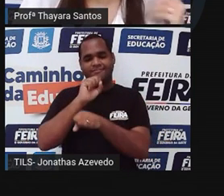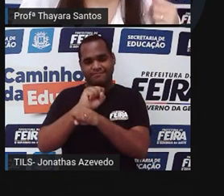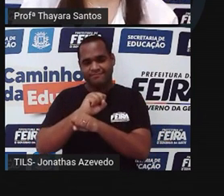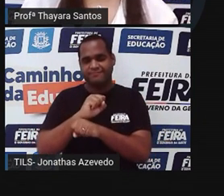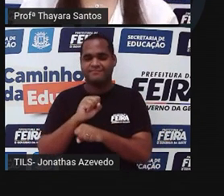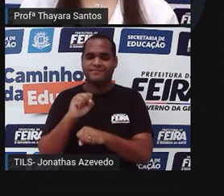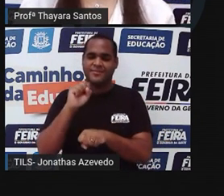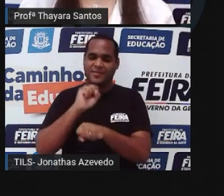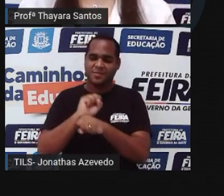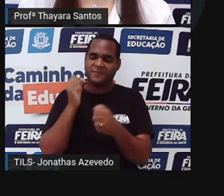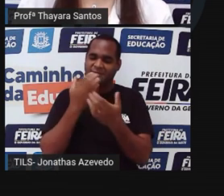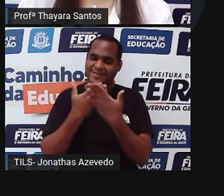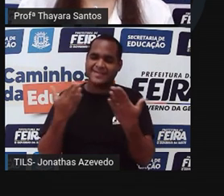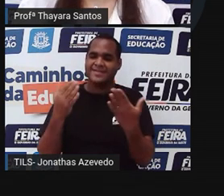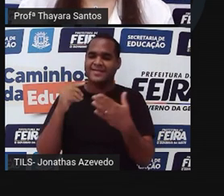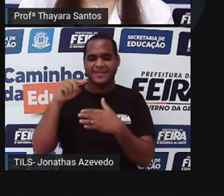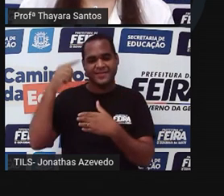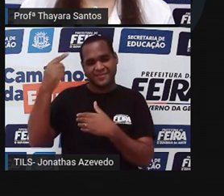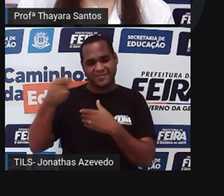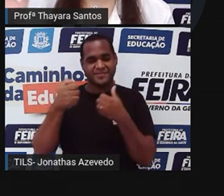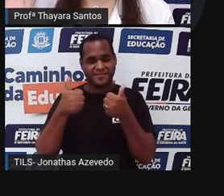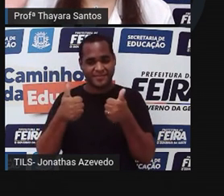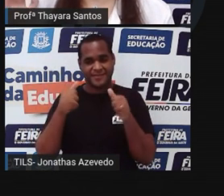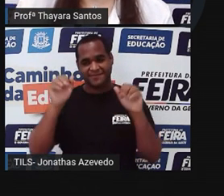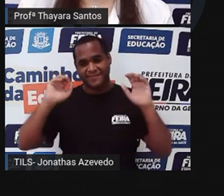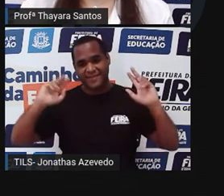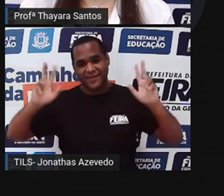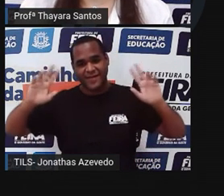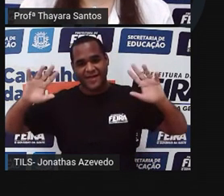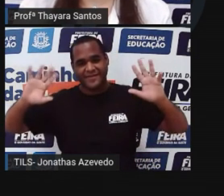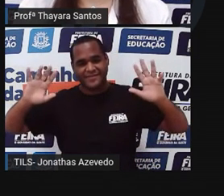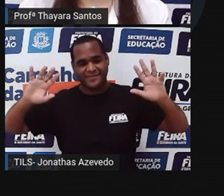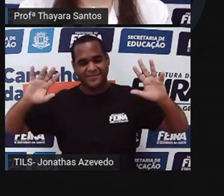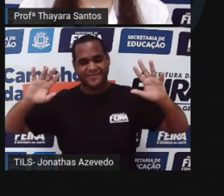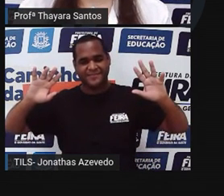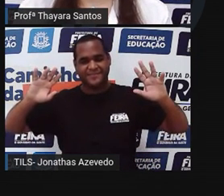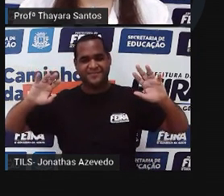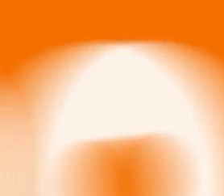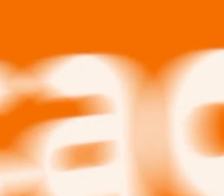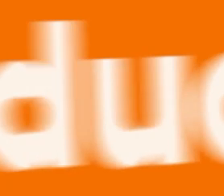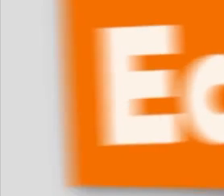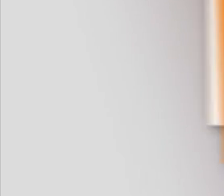aqui e espero vocês na próxima aula. Tchau, tchau, gente. Até a próxima aula.